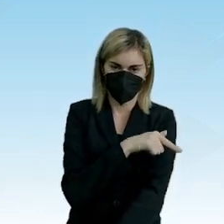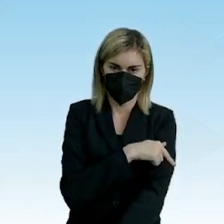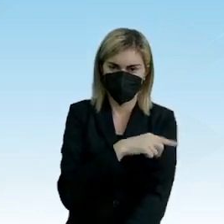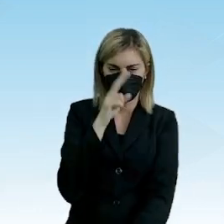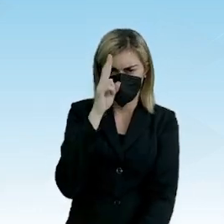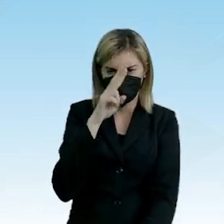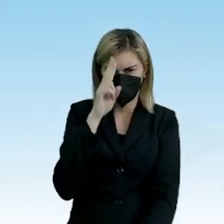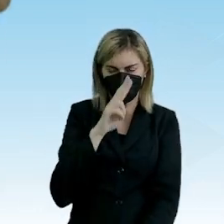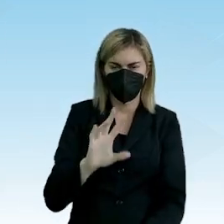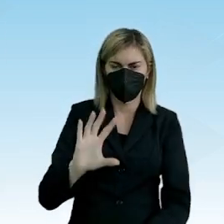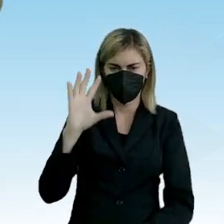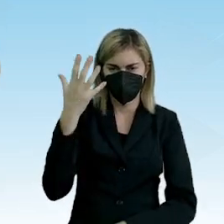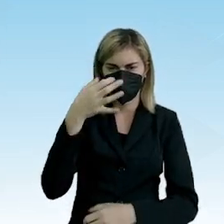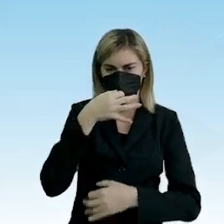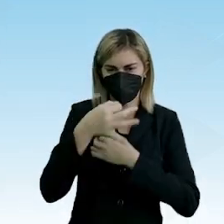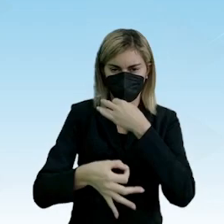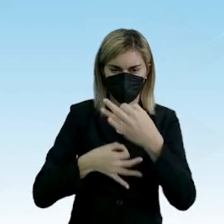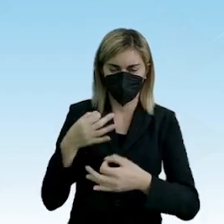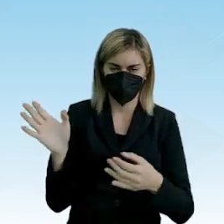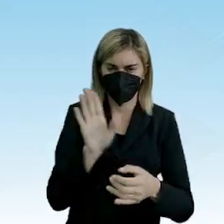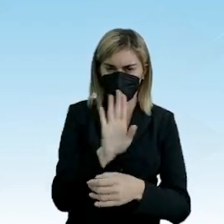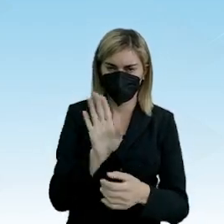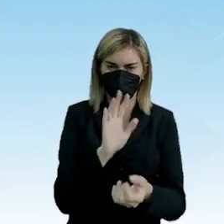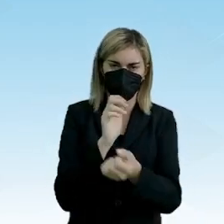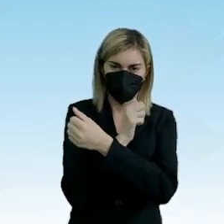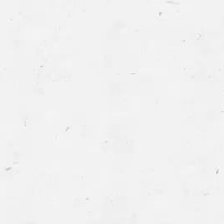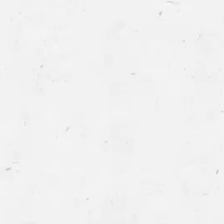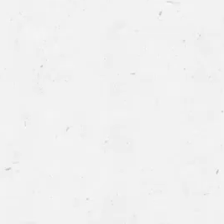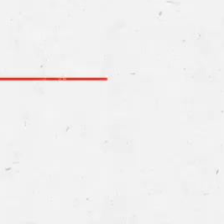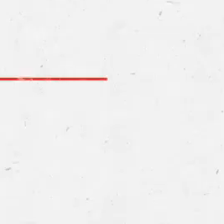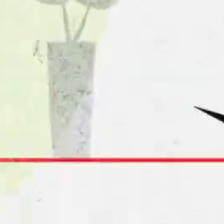Lembrem-se, fato e opinião. Um forte abraço!